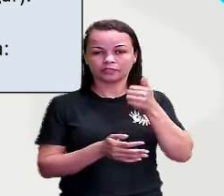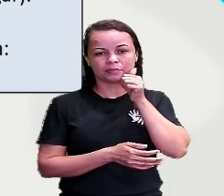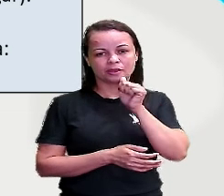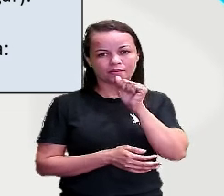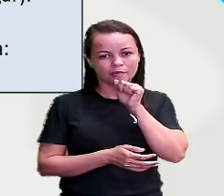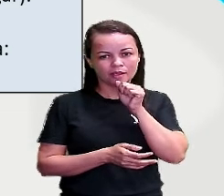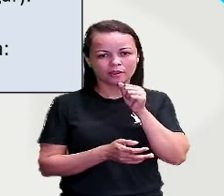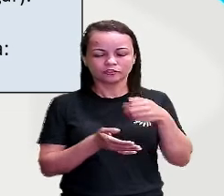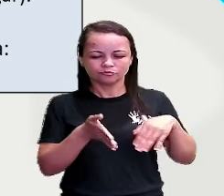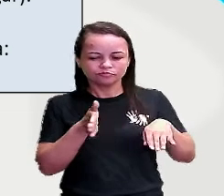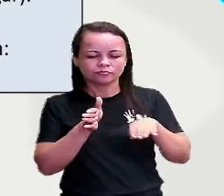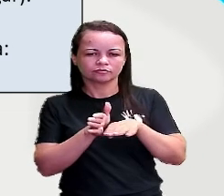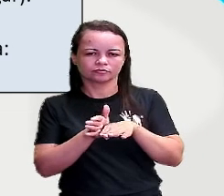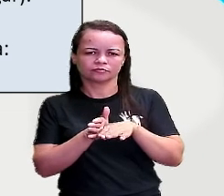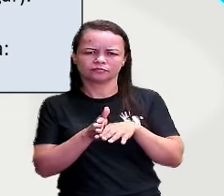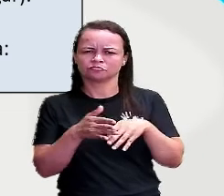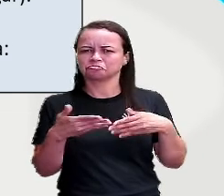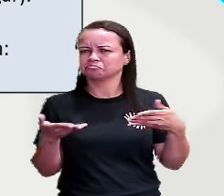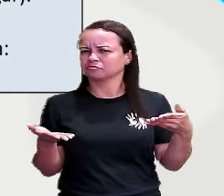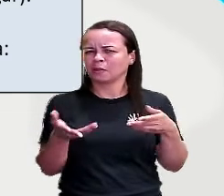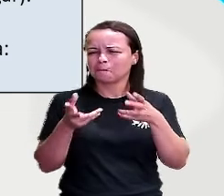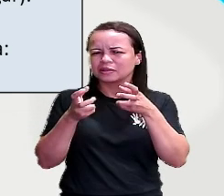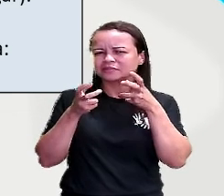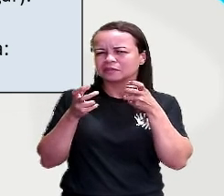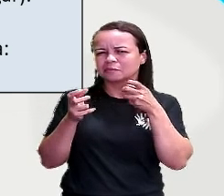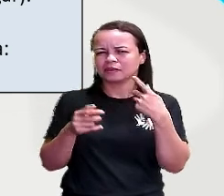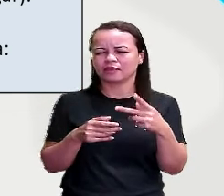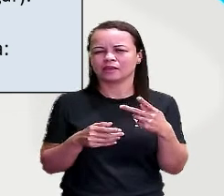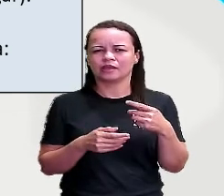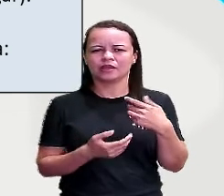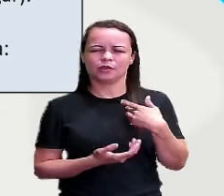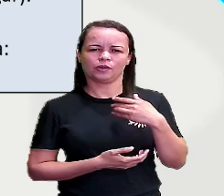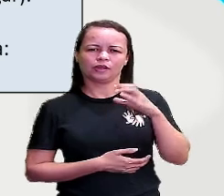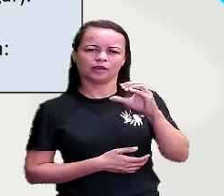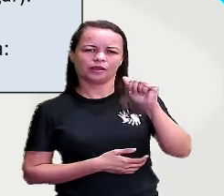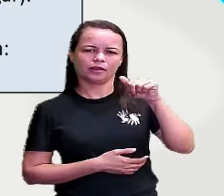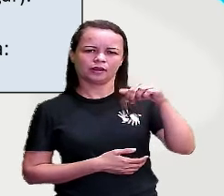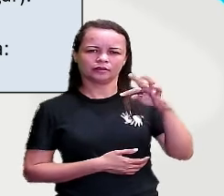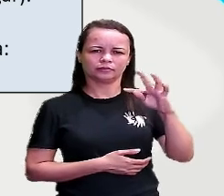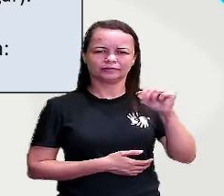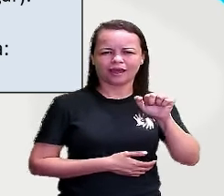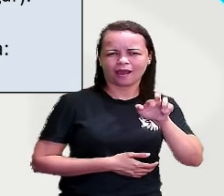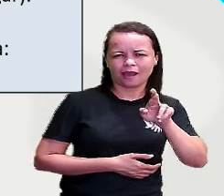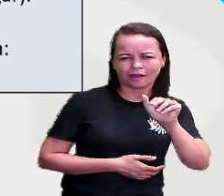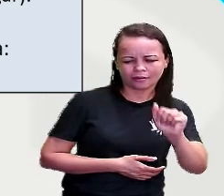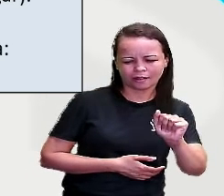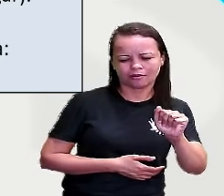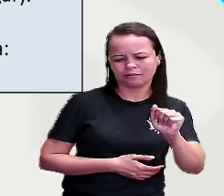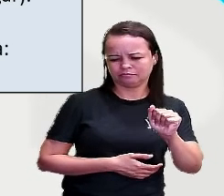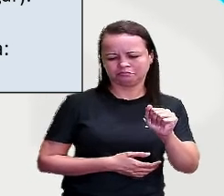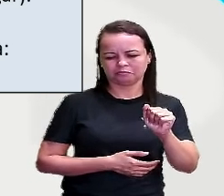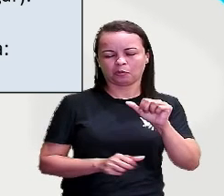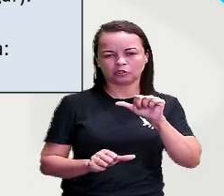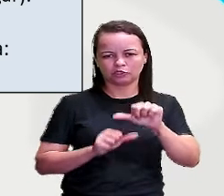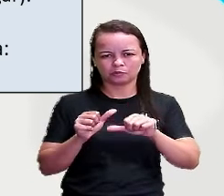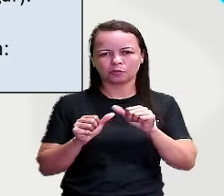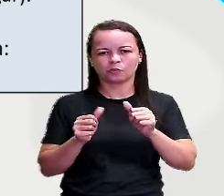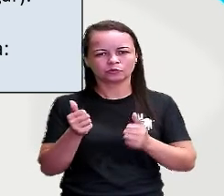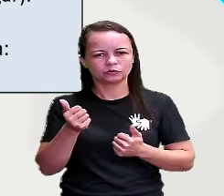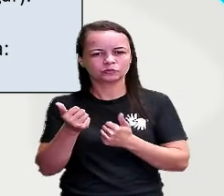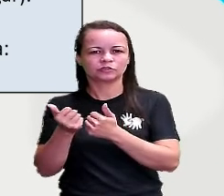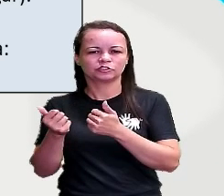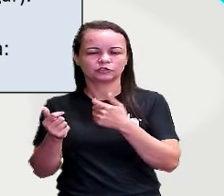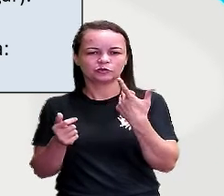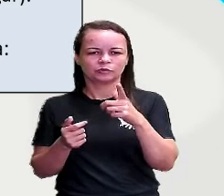gente perceber, hoje em dia ninguém usa muito nessa terminação aí. Cantara. Pode ser substituída pela forma composta. Tinha